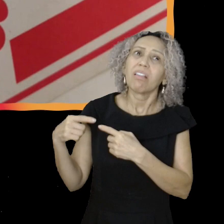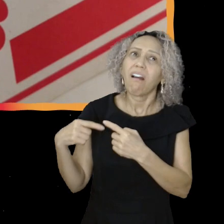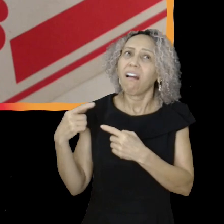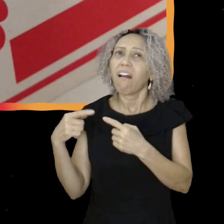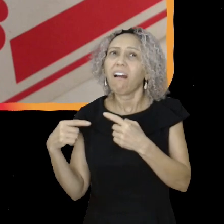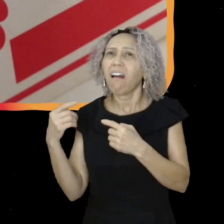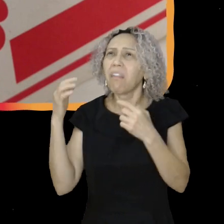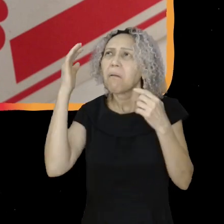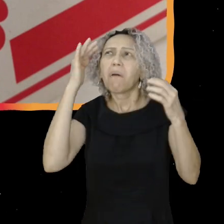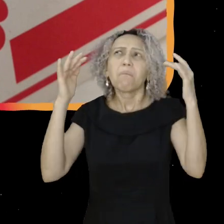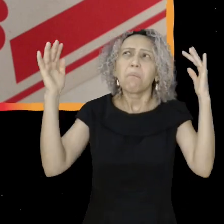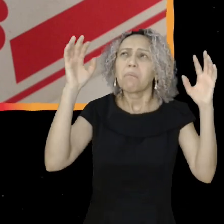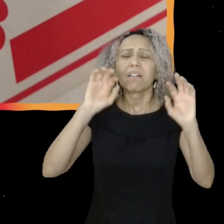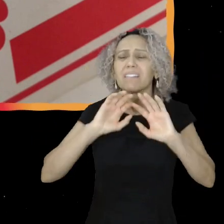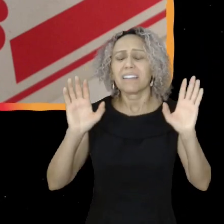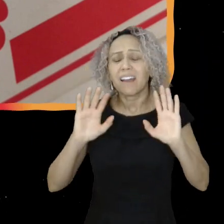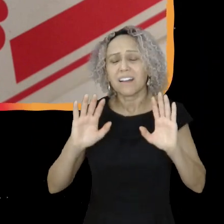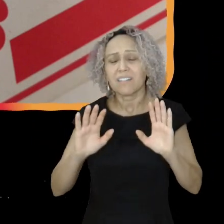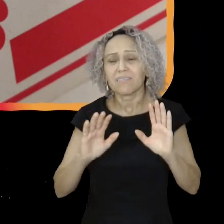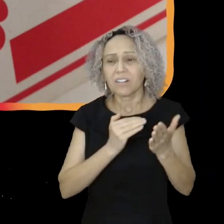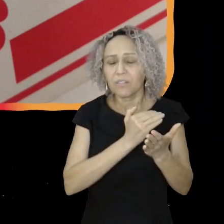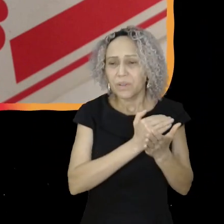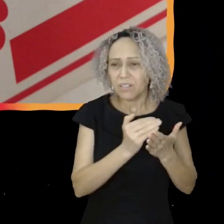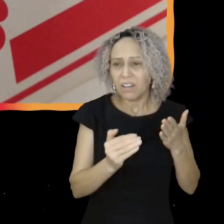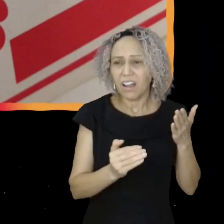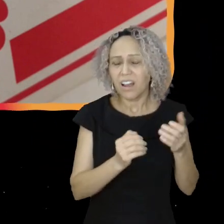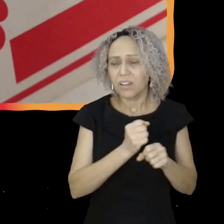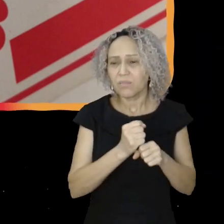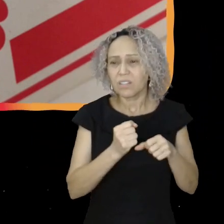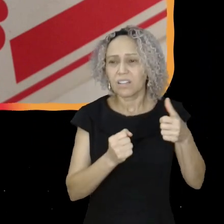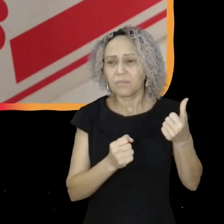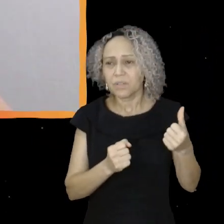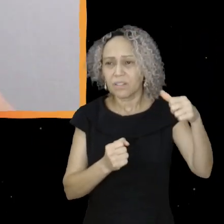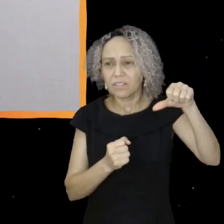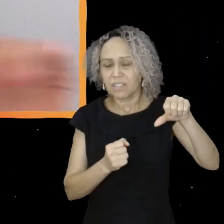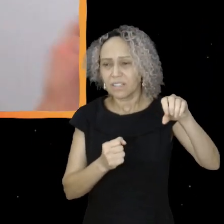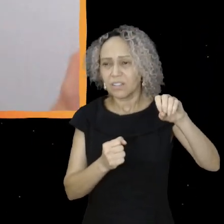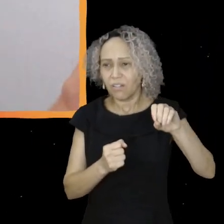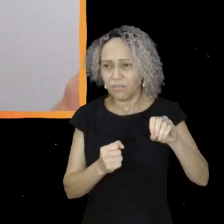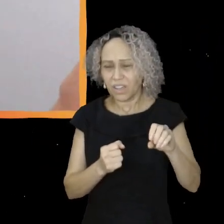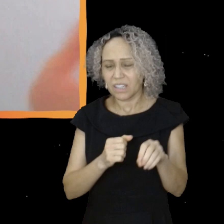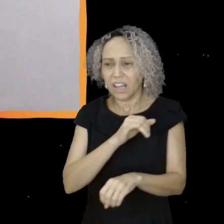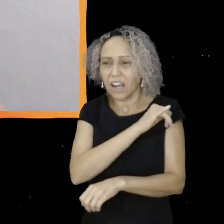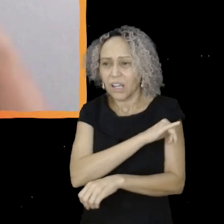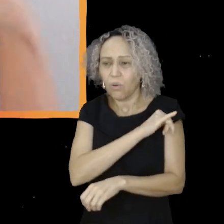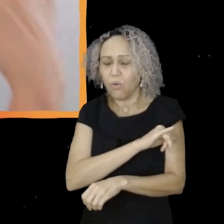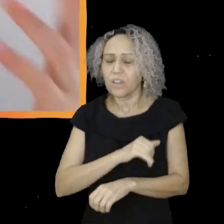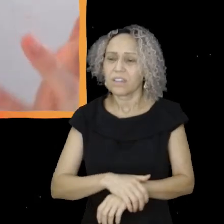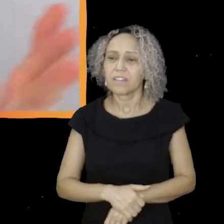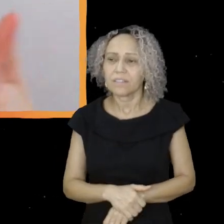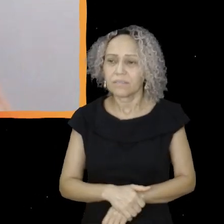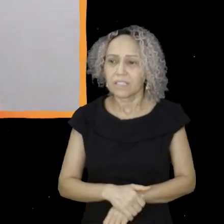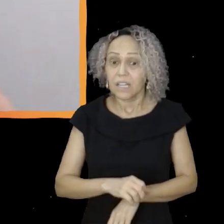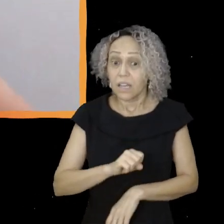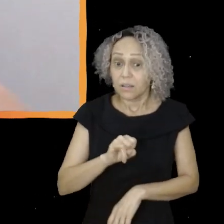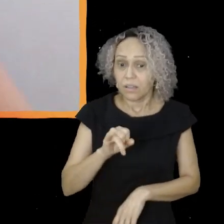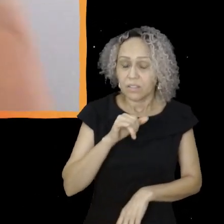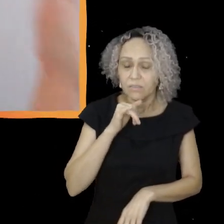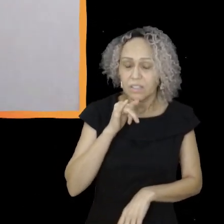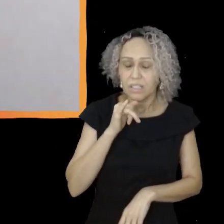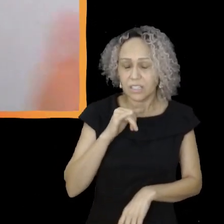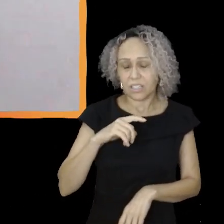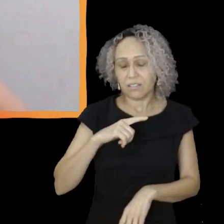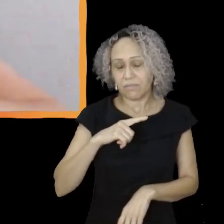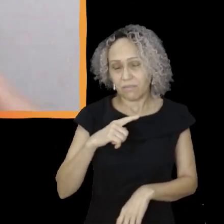Brasil nos anos 80 e 90. Gostaram do nosso meu vídeo, Pagina? Então, se você tiver boné, blusa,